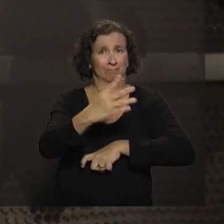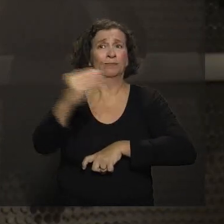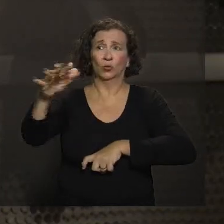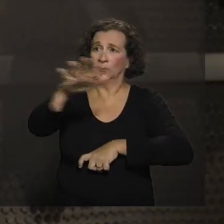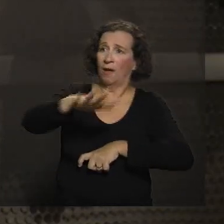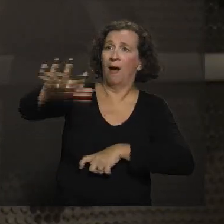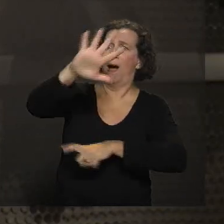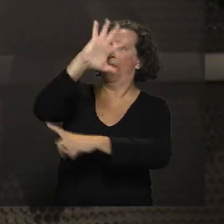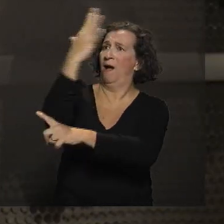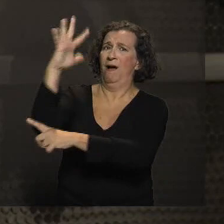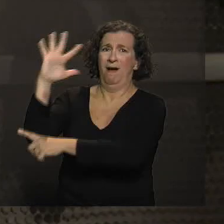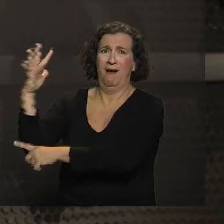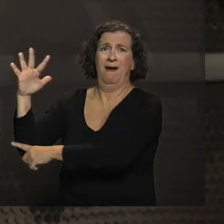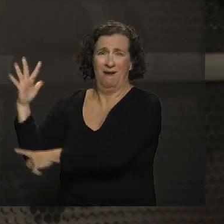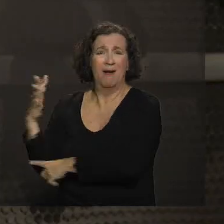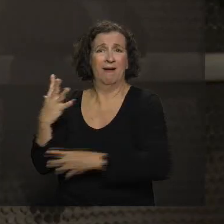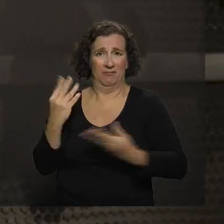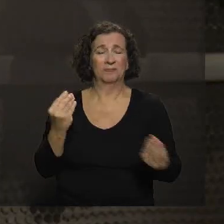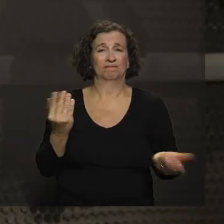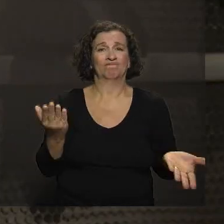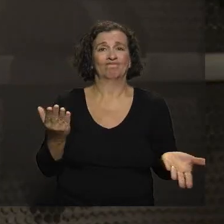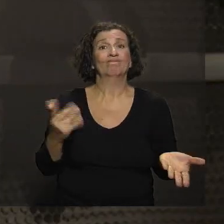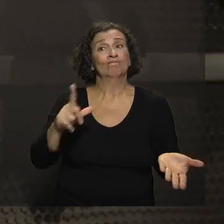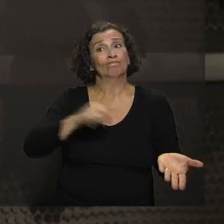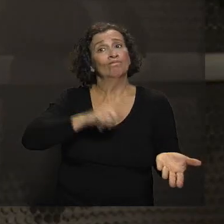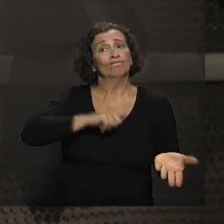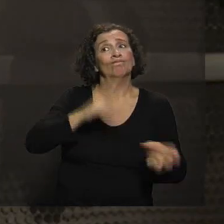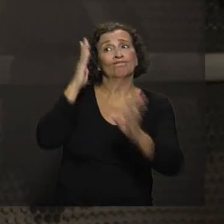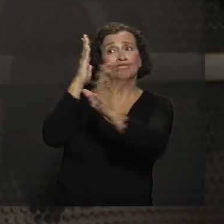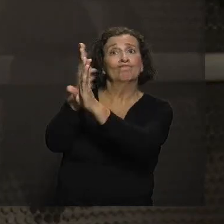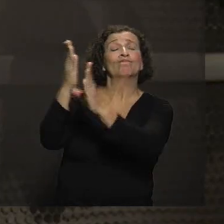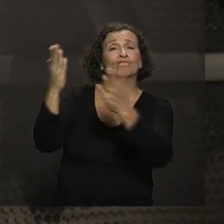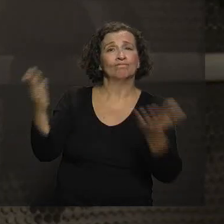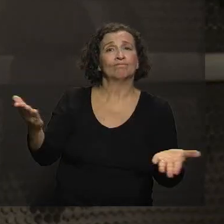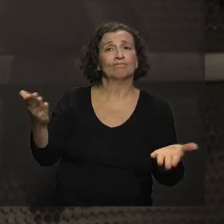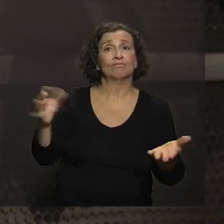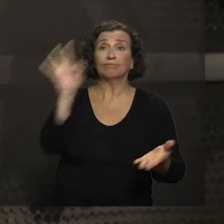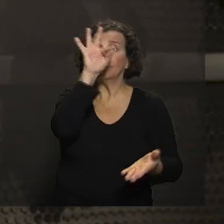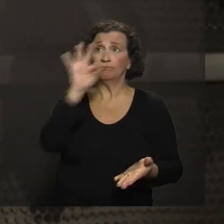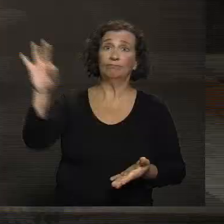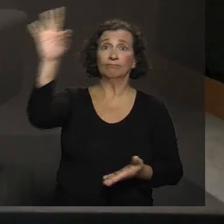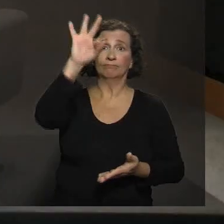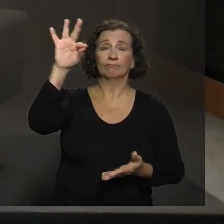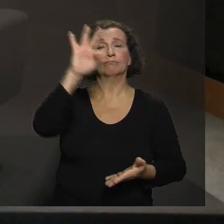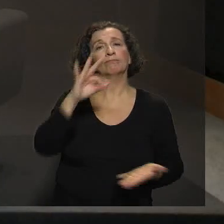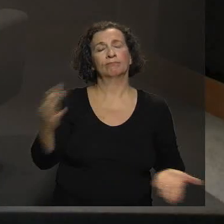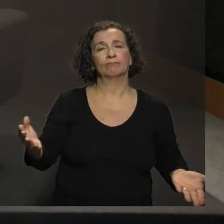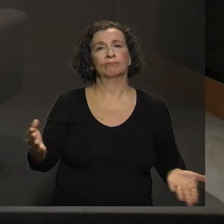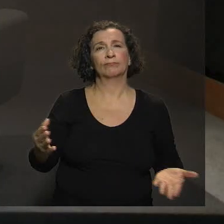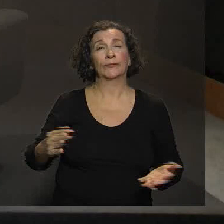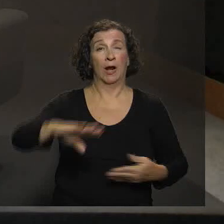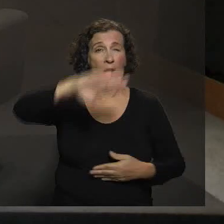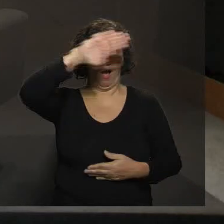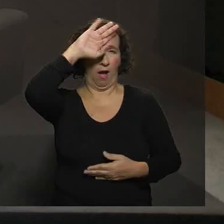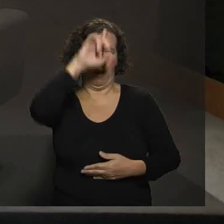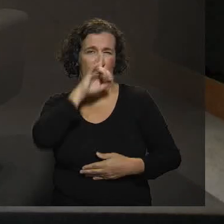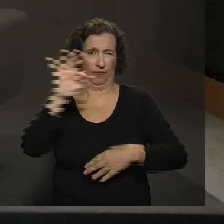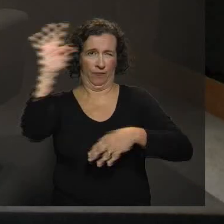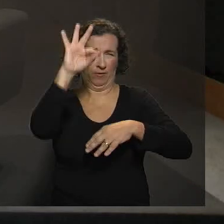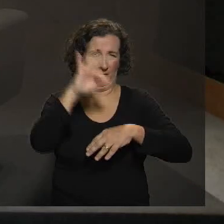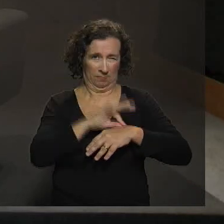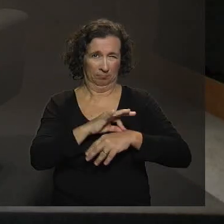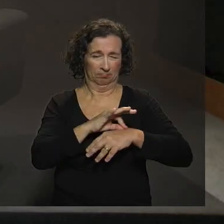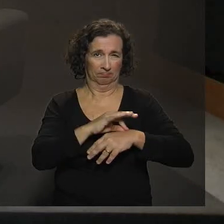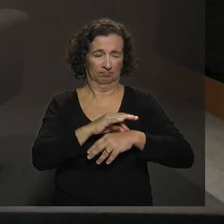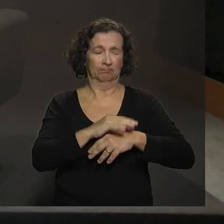área de mata ali. Então, você tem, de alguma maneira, o mosquito circulando. A febre amarela, é importante